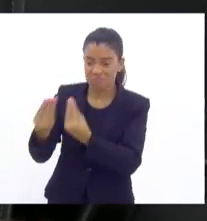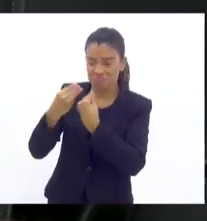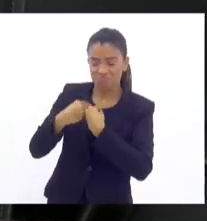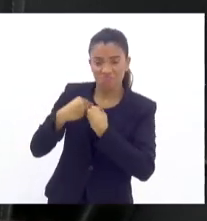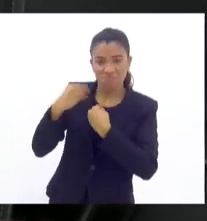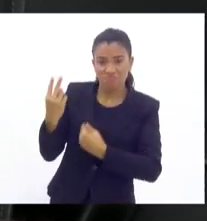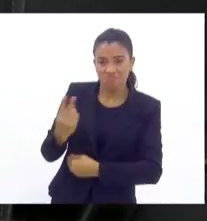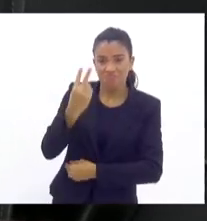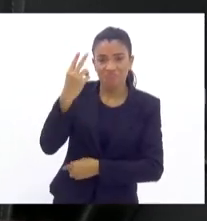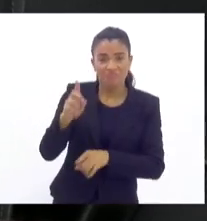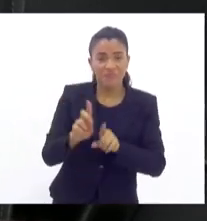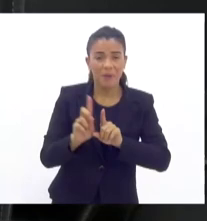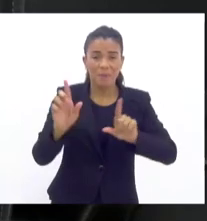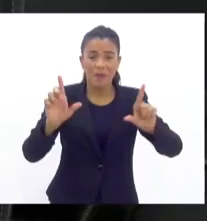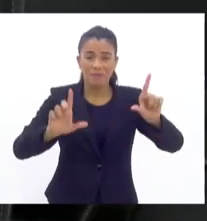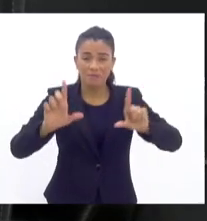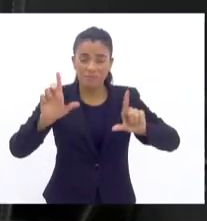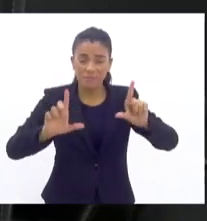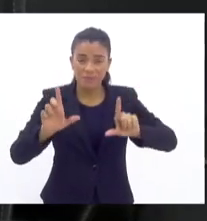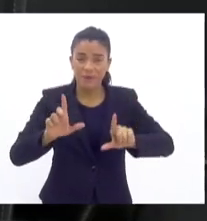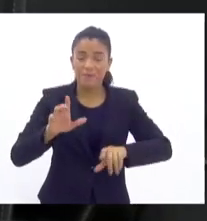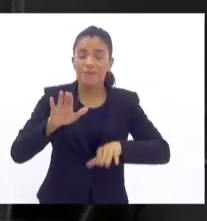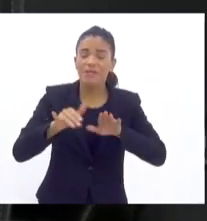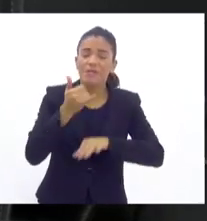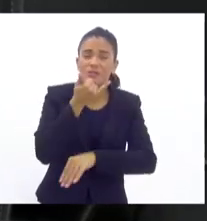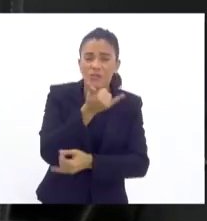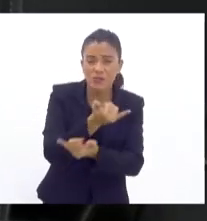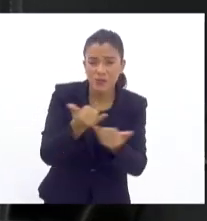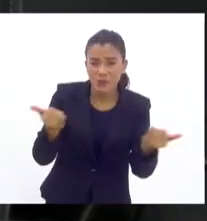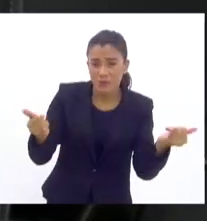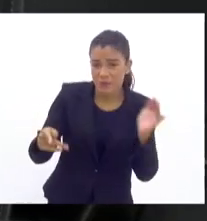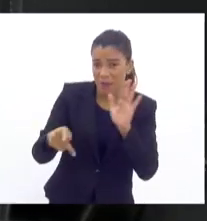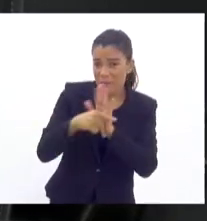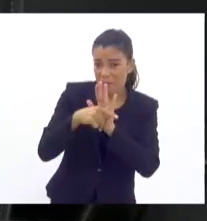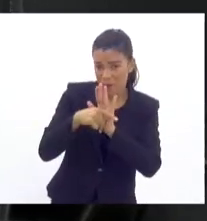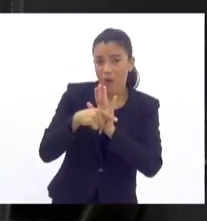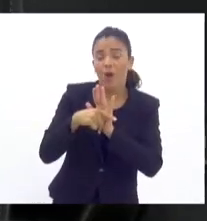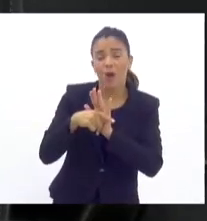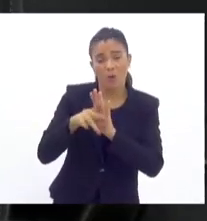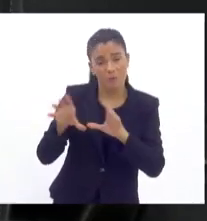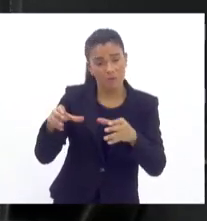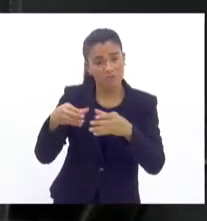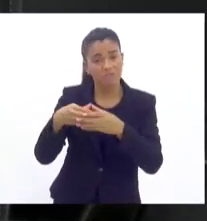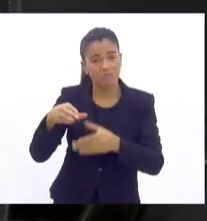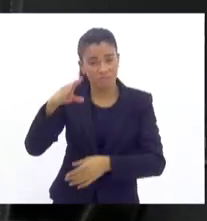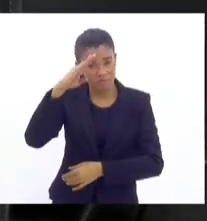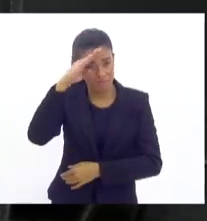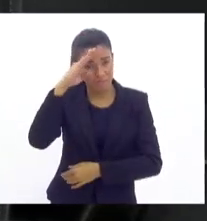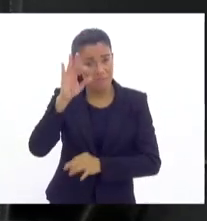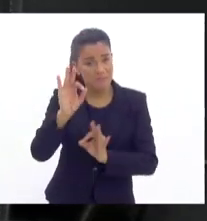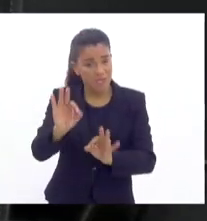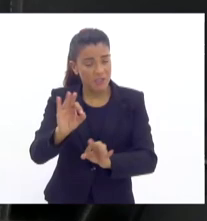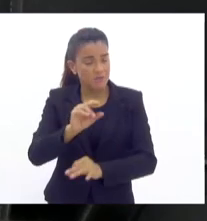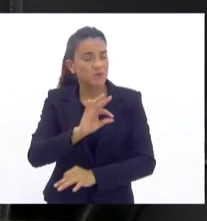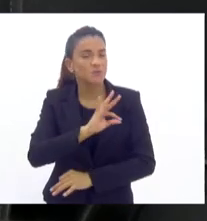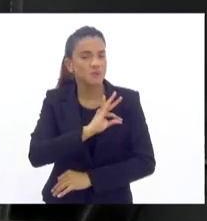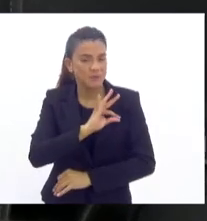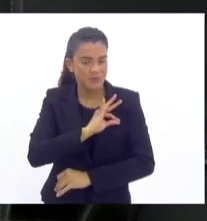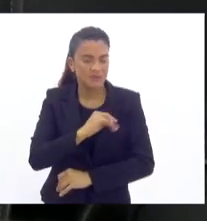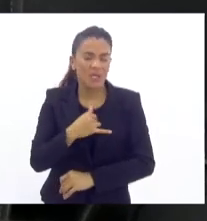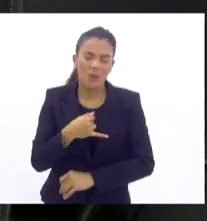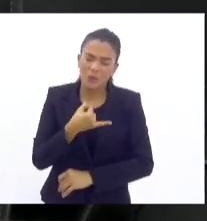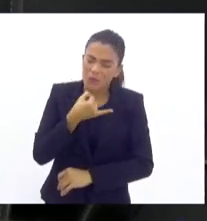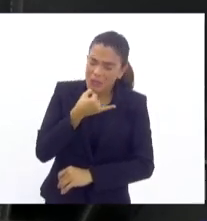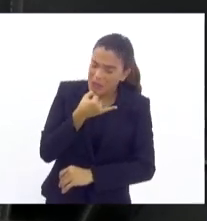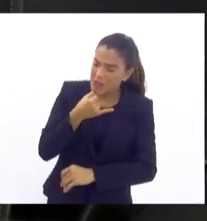das mídias, e às vezes, desculpa que eu vou falar aqui da própria corporação, porque eu fico muito